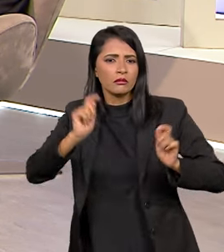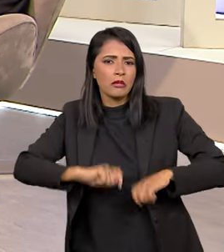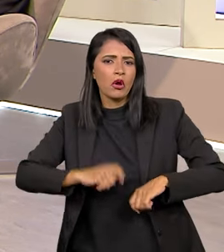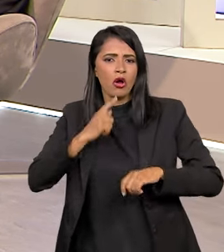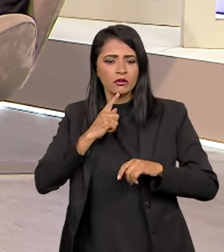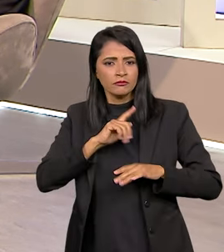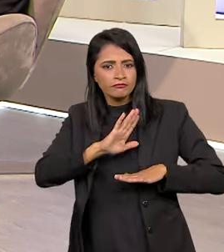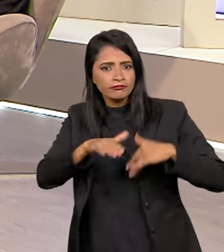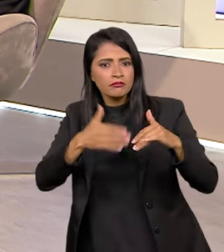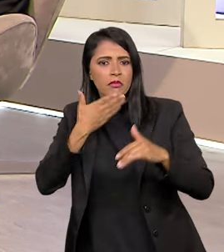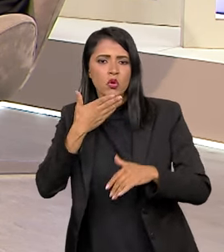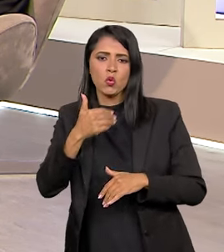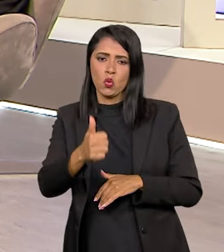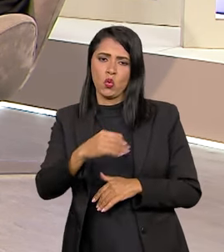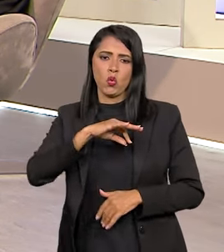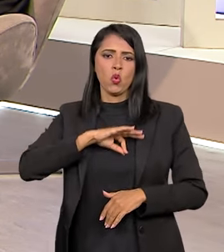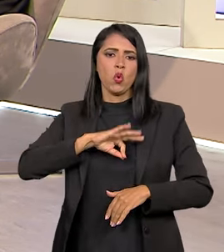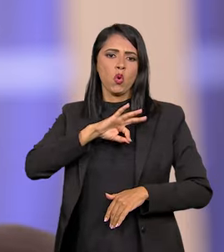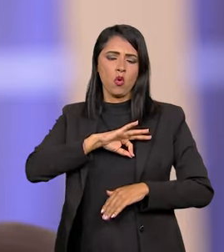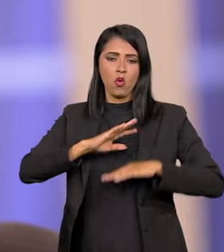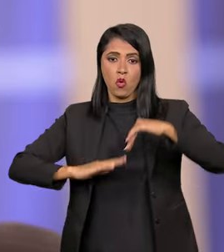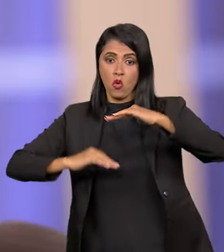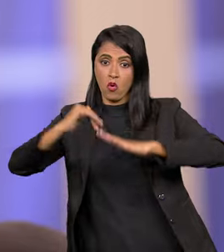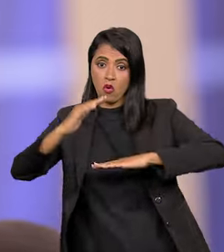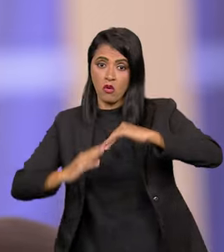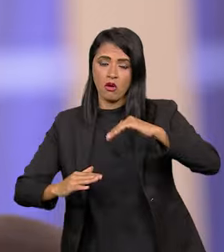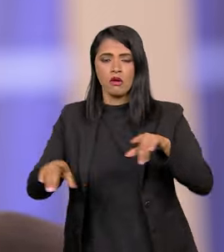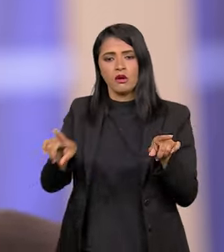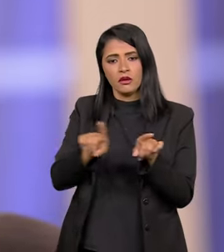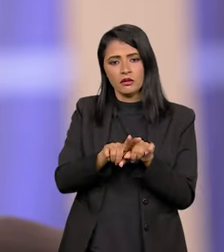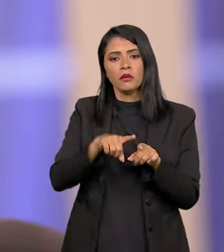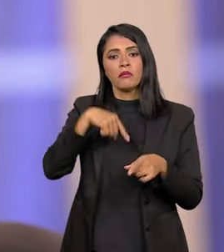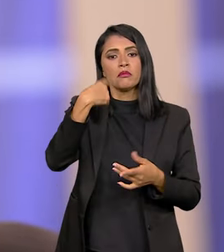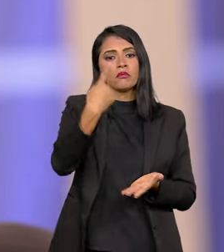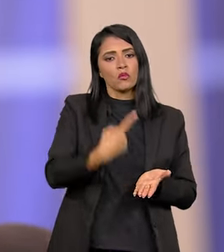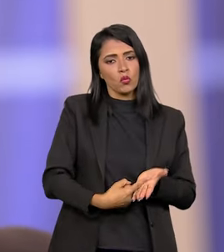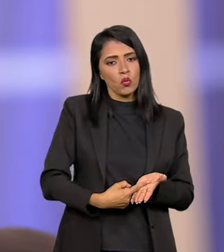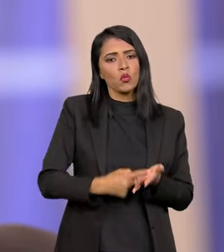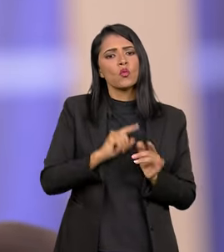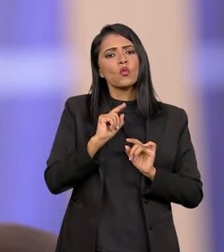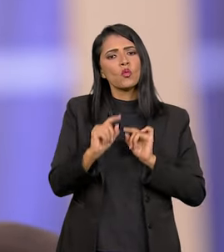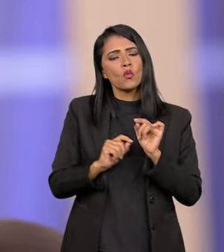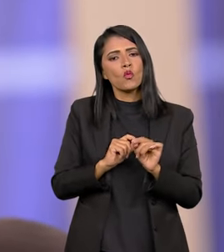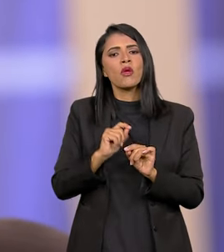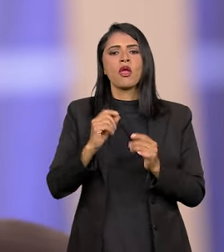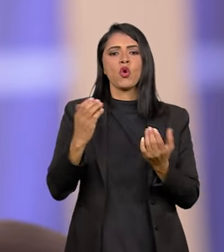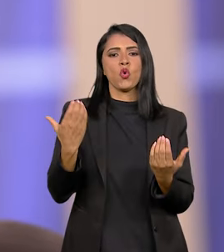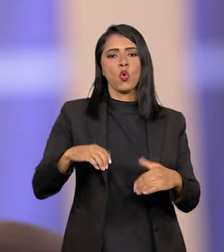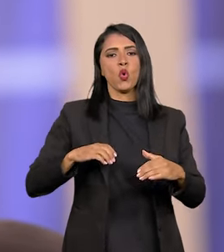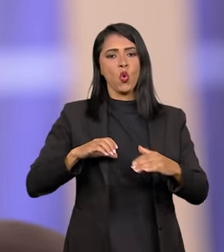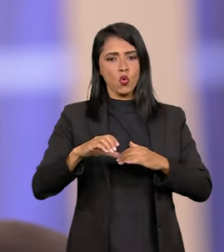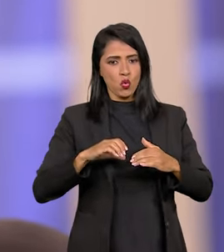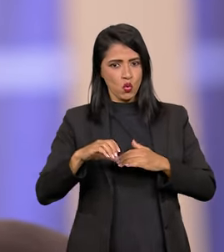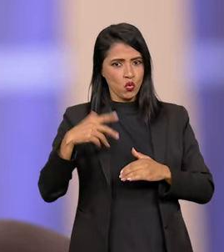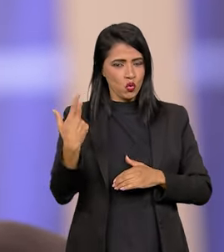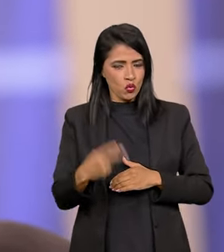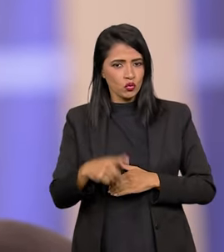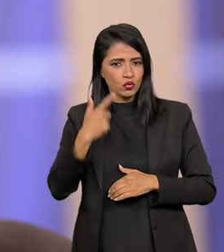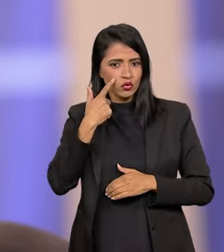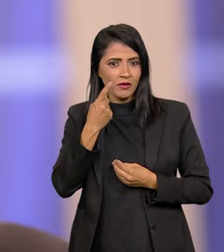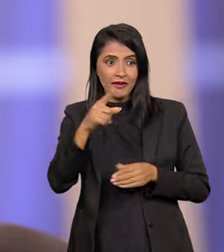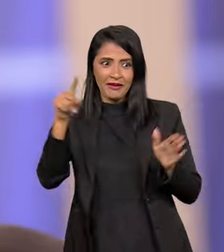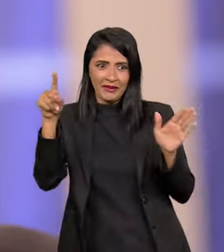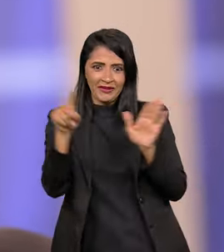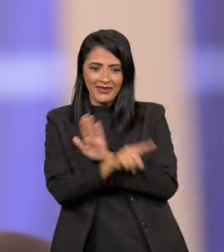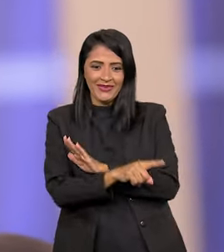auxiliares, possam ter uma progressão na carreira. E uma segunda medida que também a tem acordo é o concurso público,